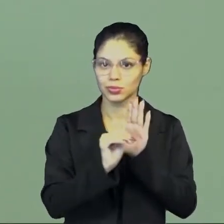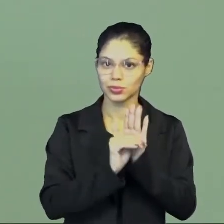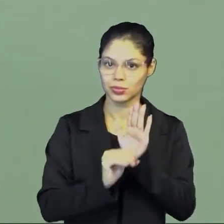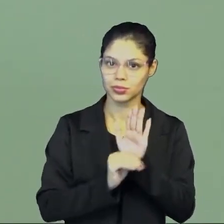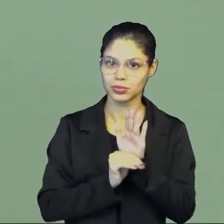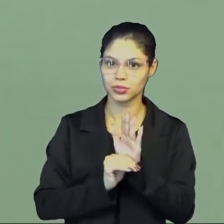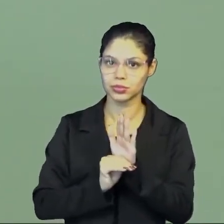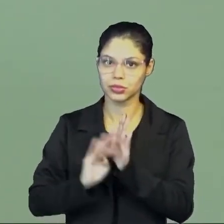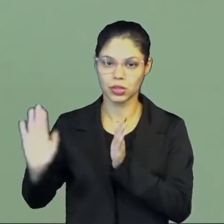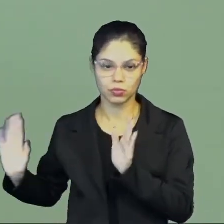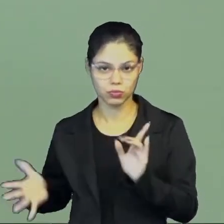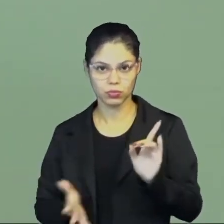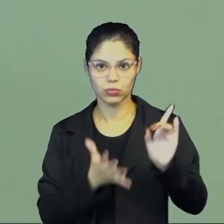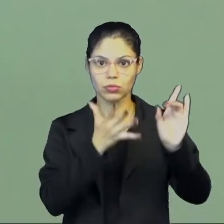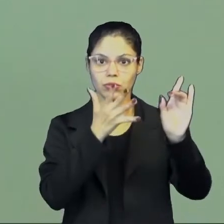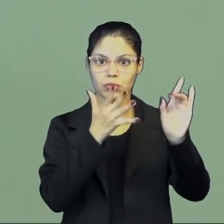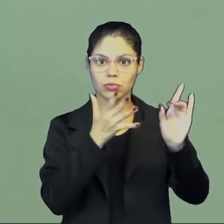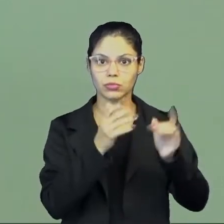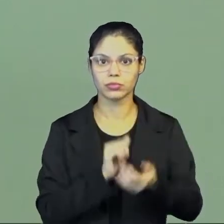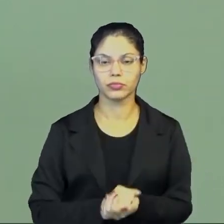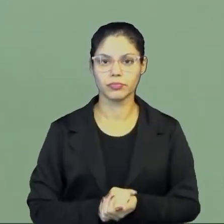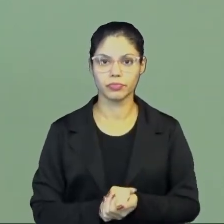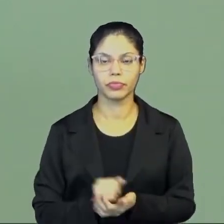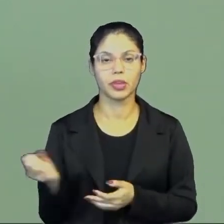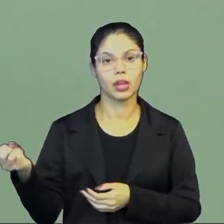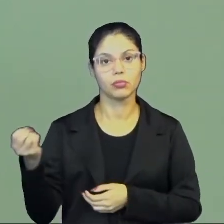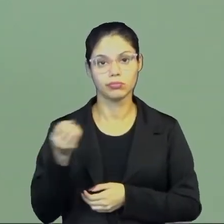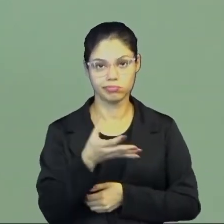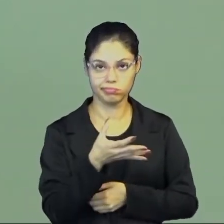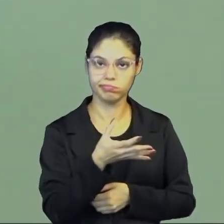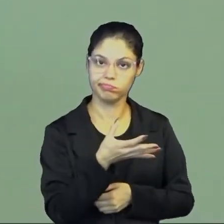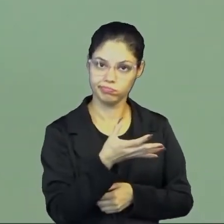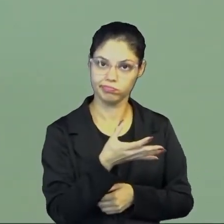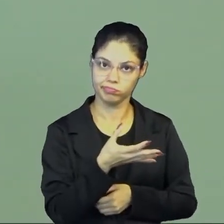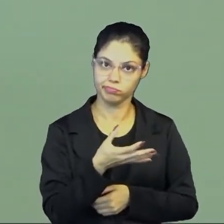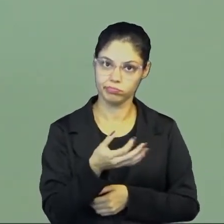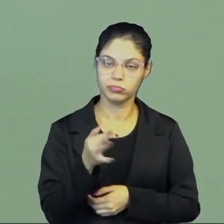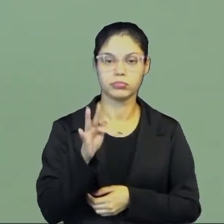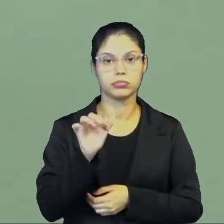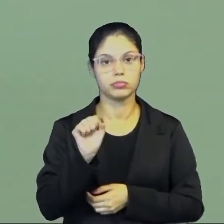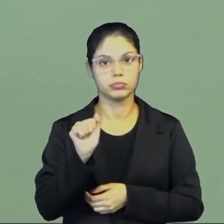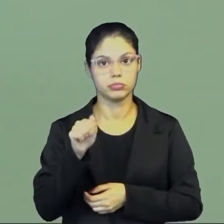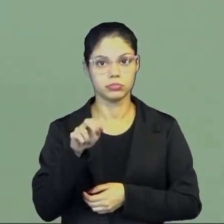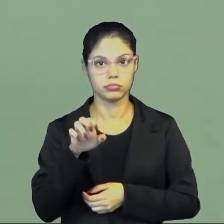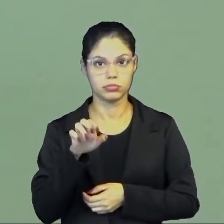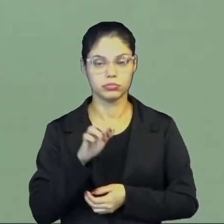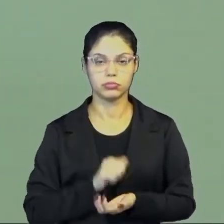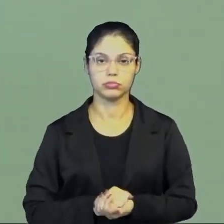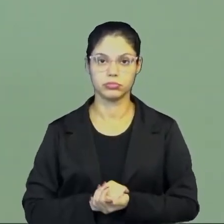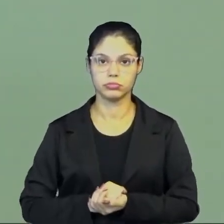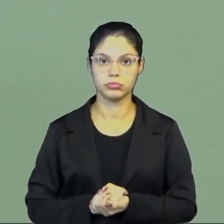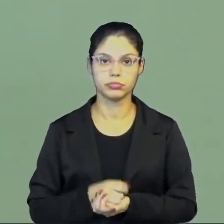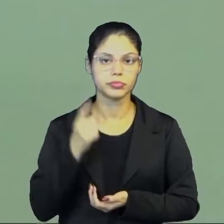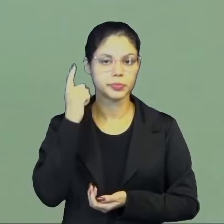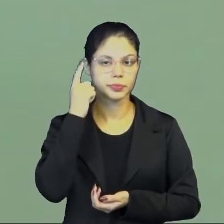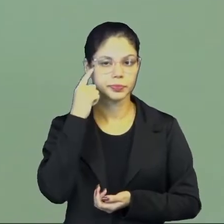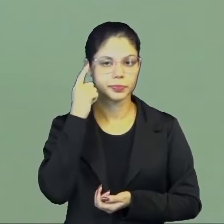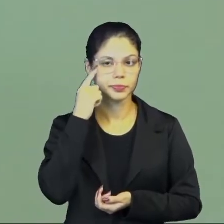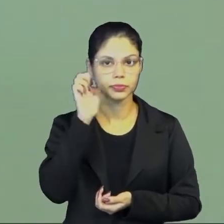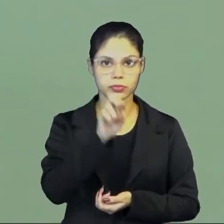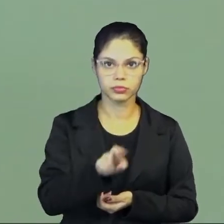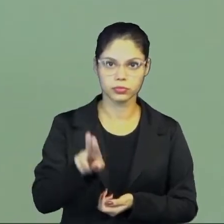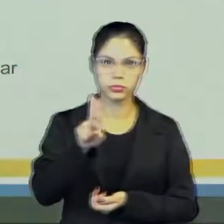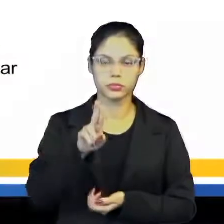impulsionando essa nova fase, essa nova mentalidade